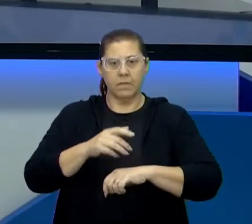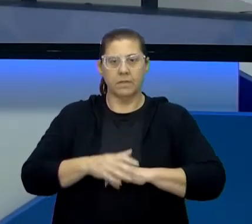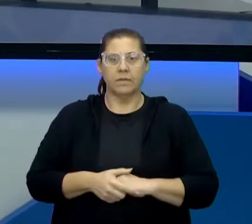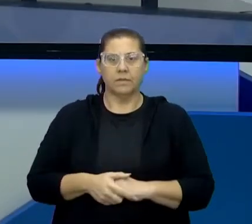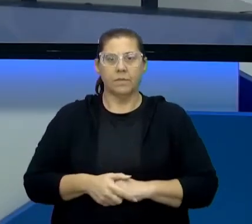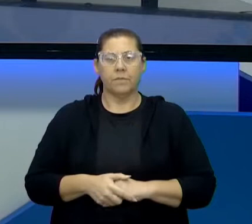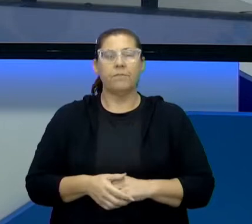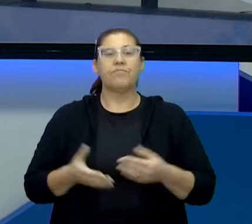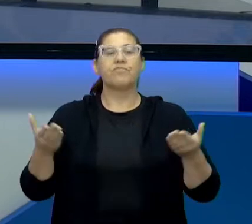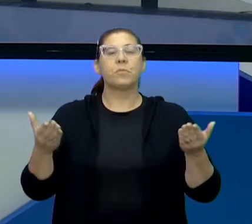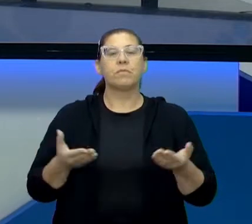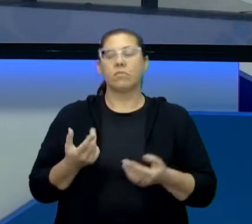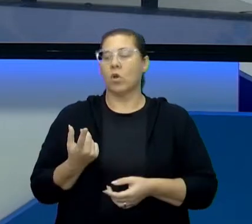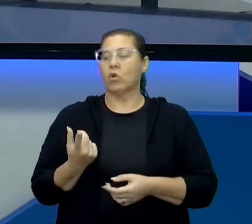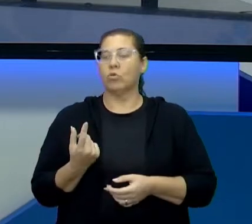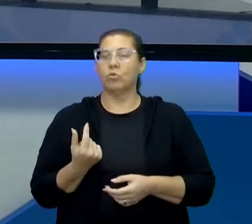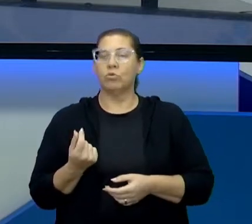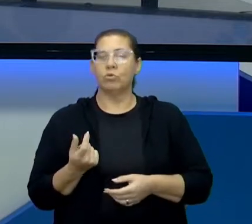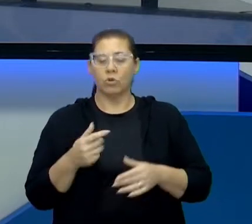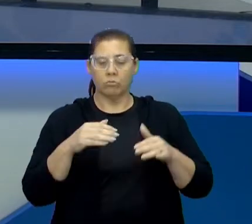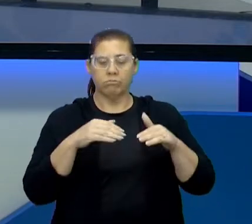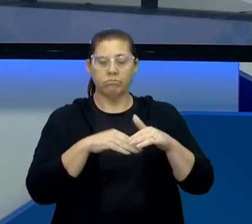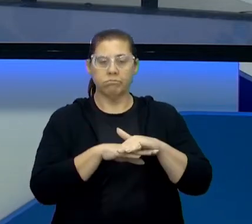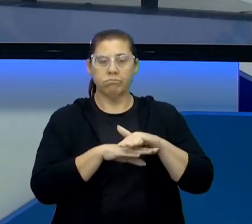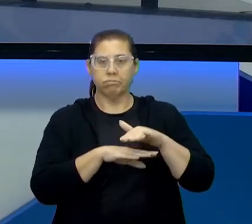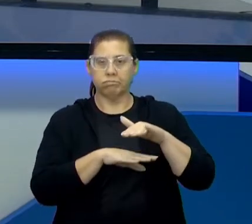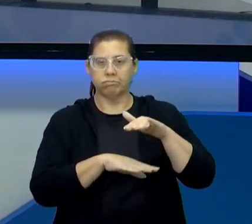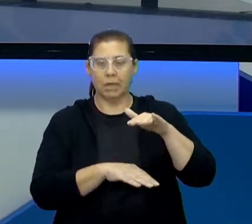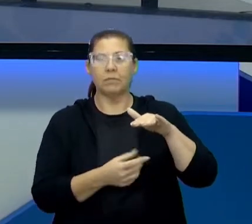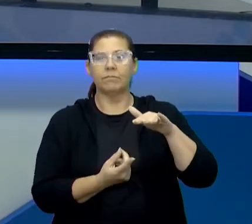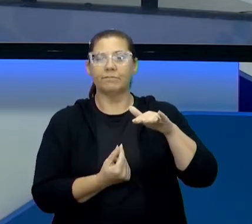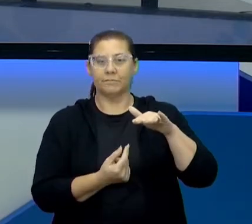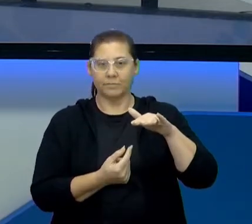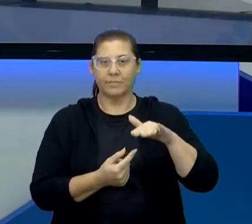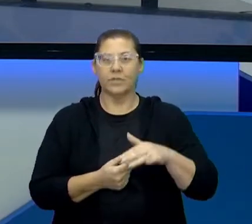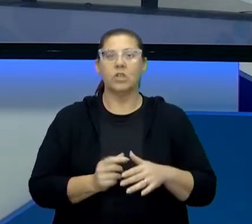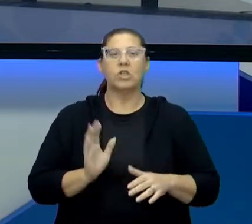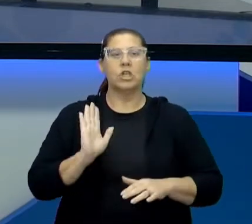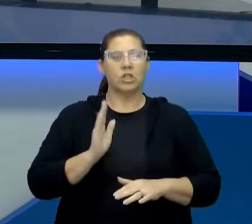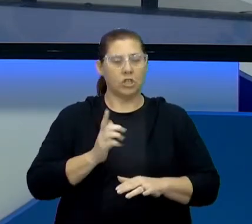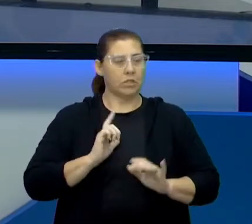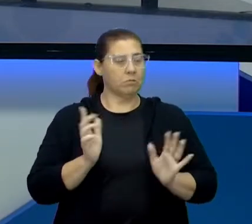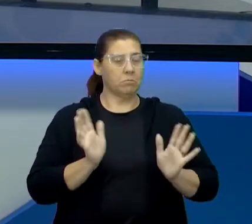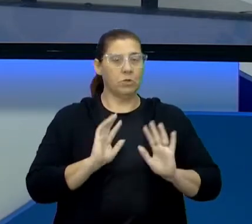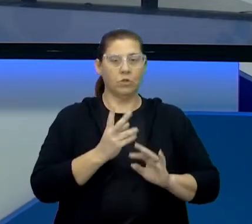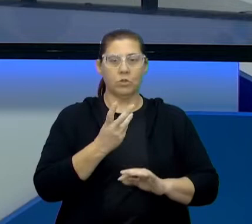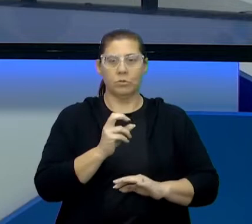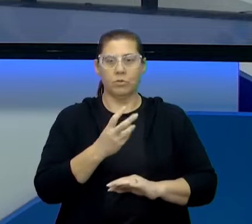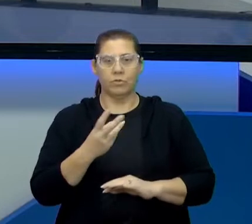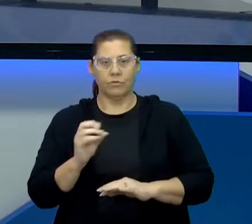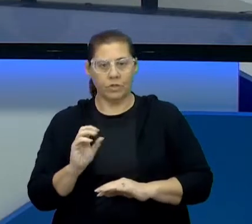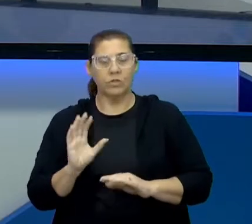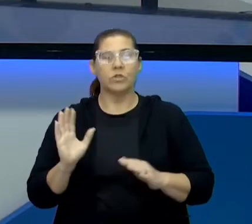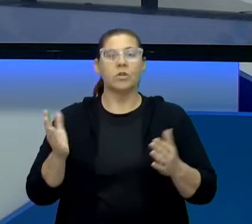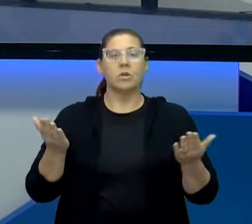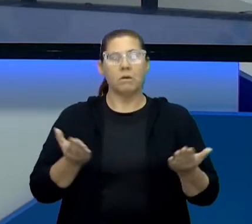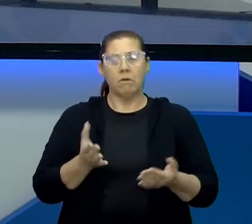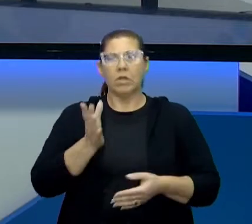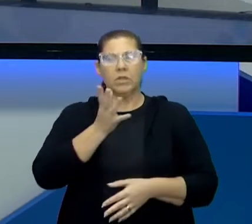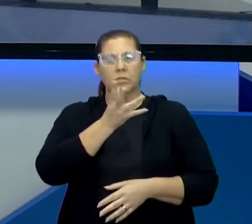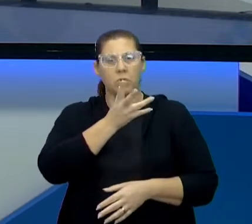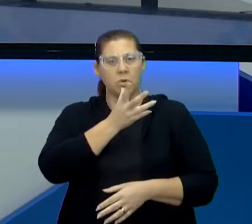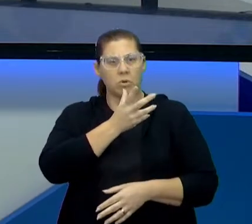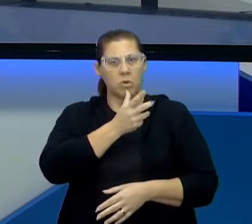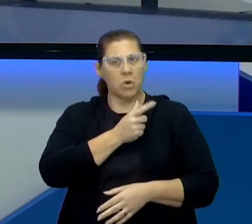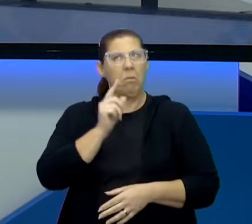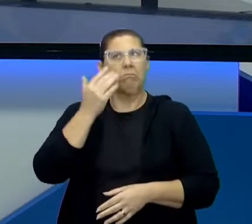E aí ela juntou dinheiro, ela já tinha até feito a despedida em 2020, que eu fiquei bem surpresa. E aí ela demorou até